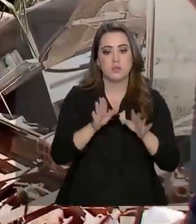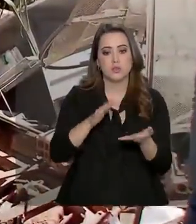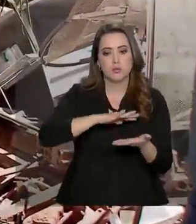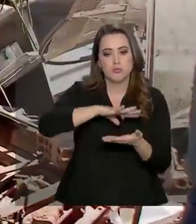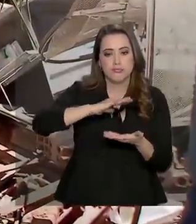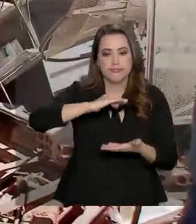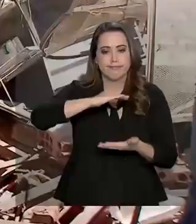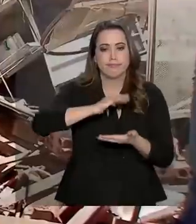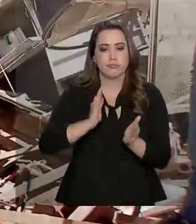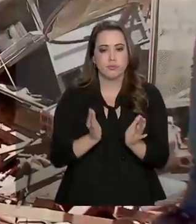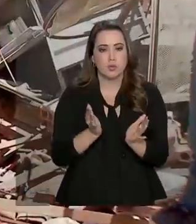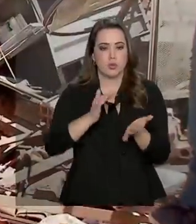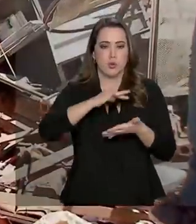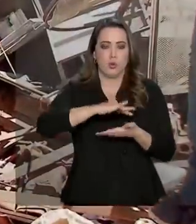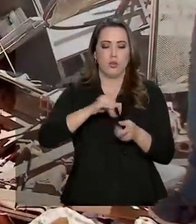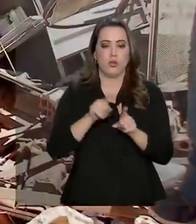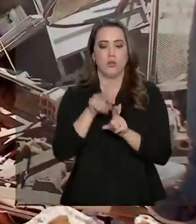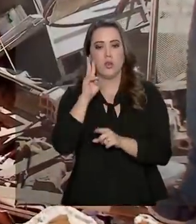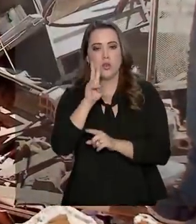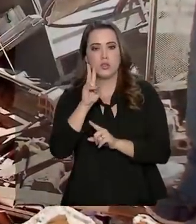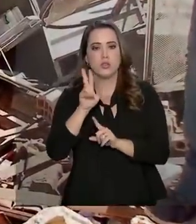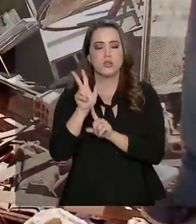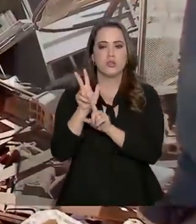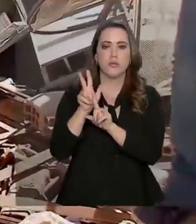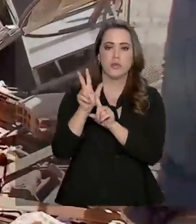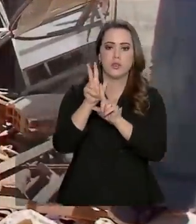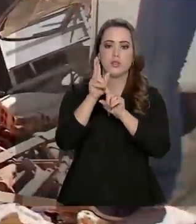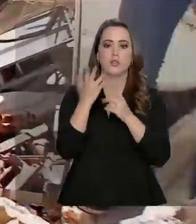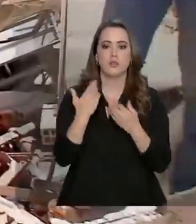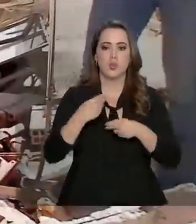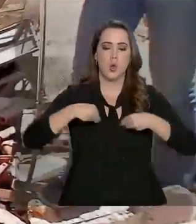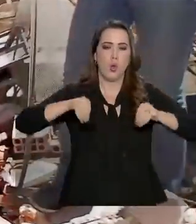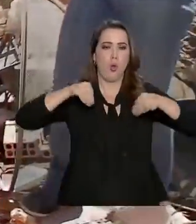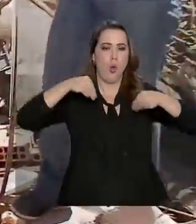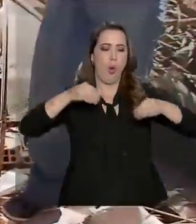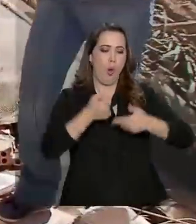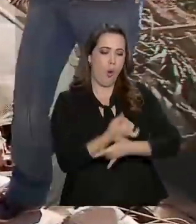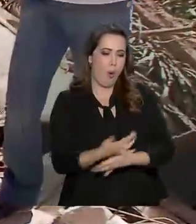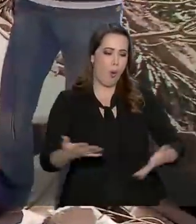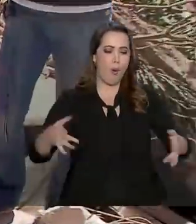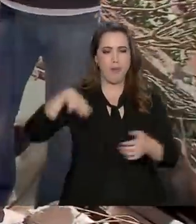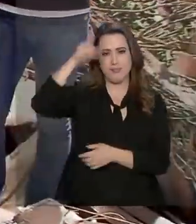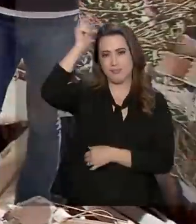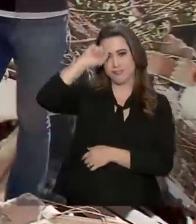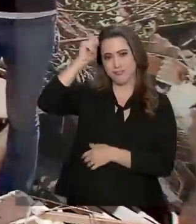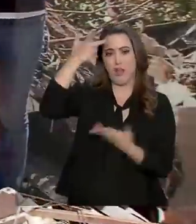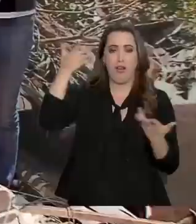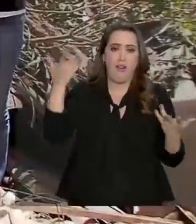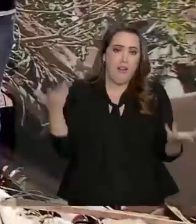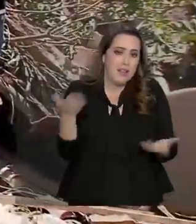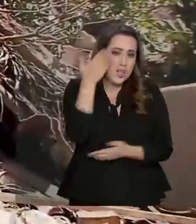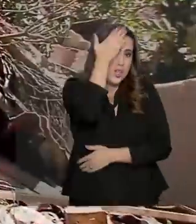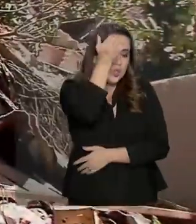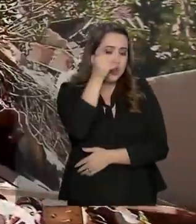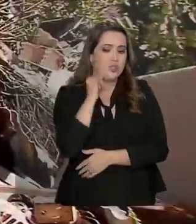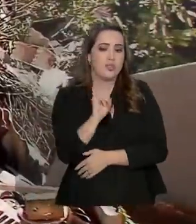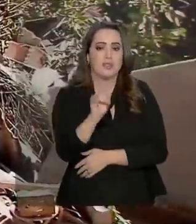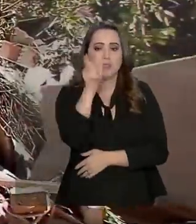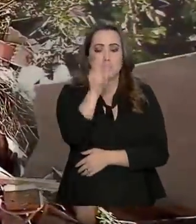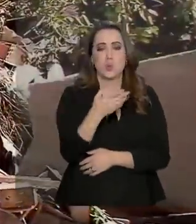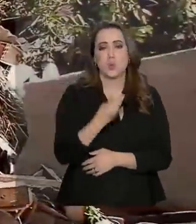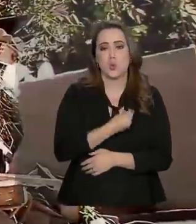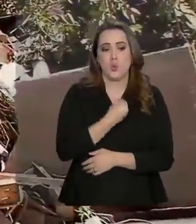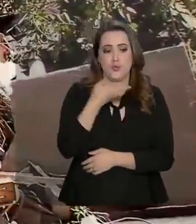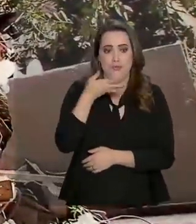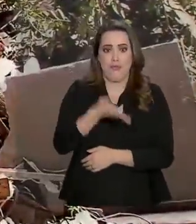mantimentos. A gente tem também aqui uma antena parabólica, roupas no chão, boné. A gente não sabe se havia